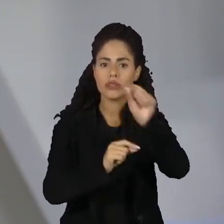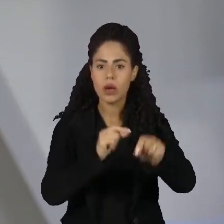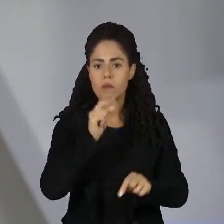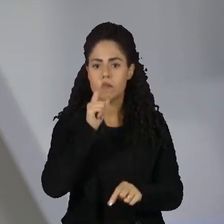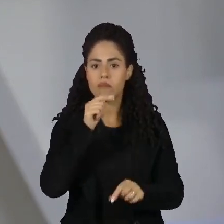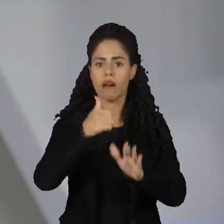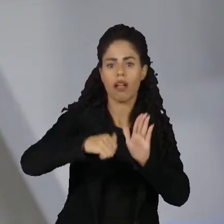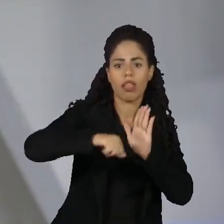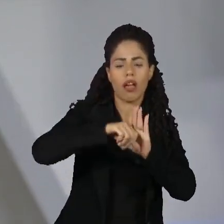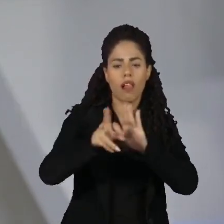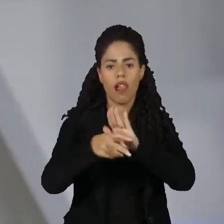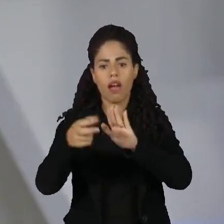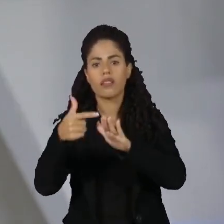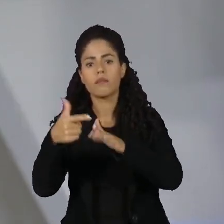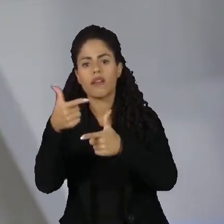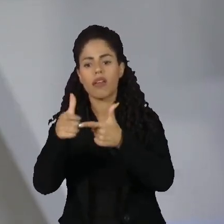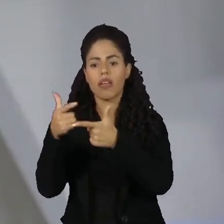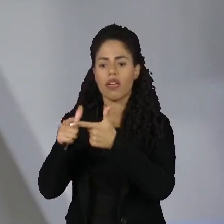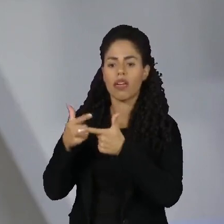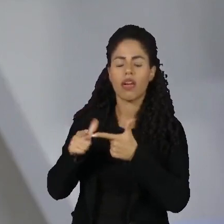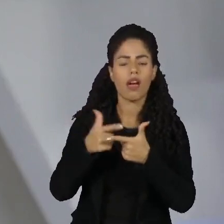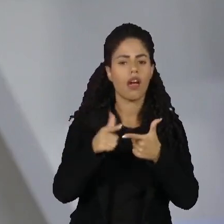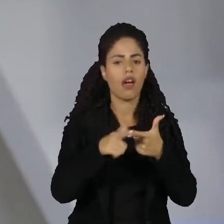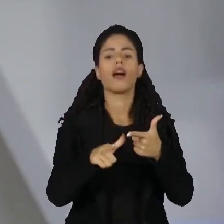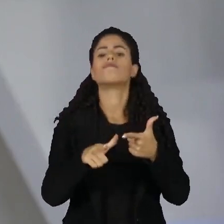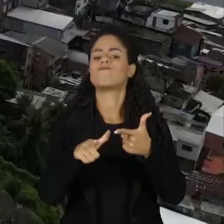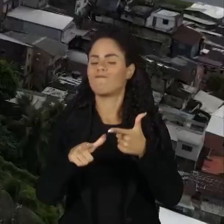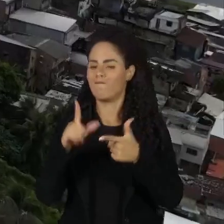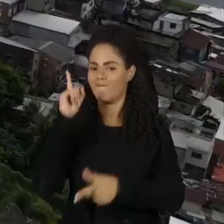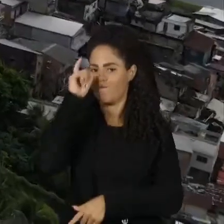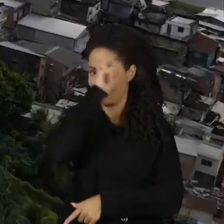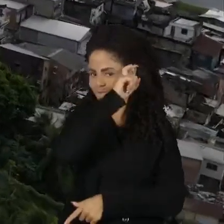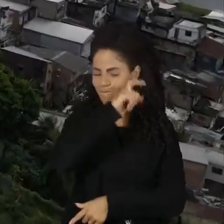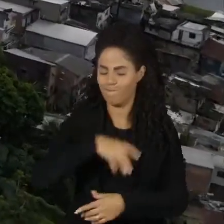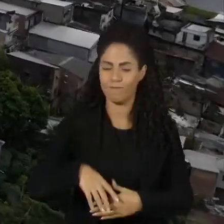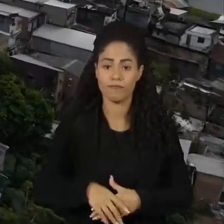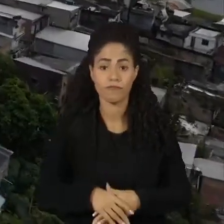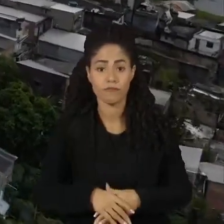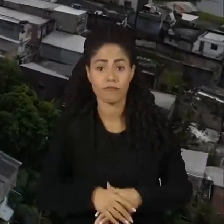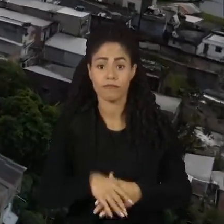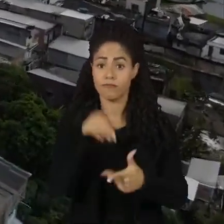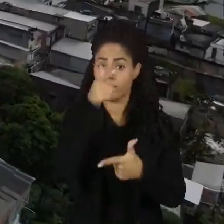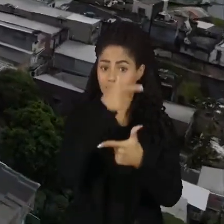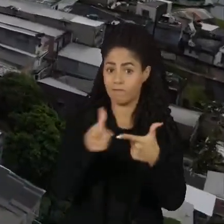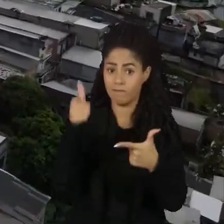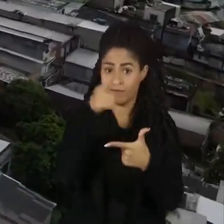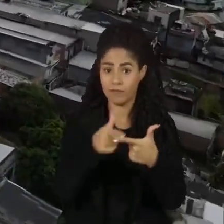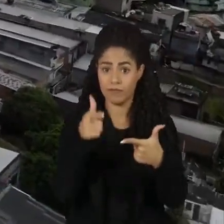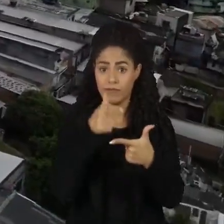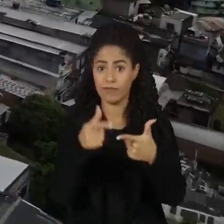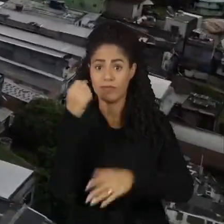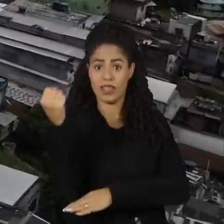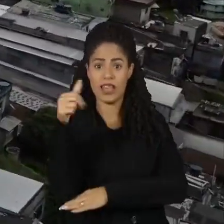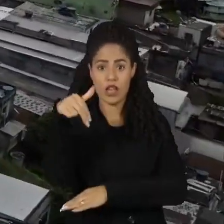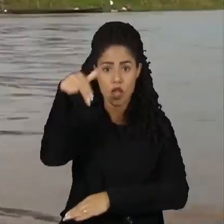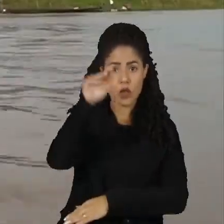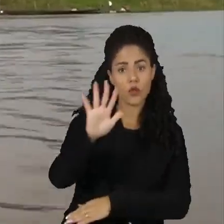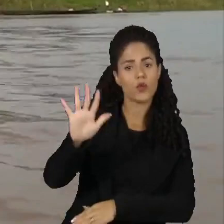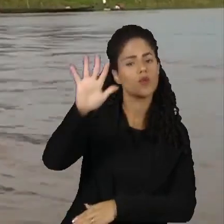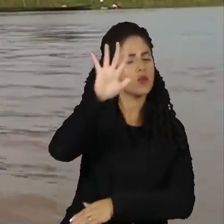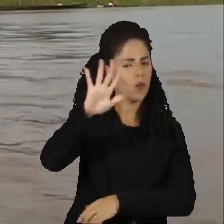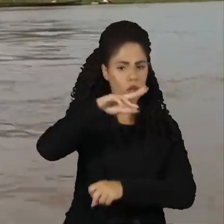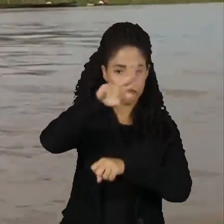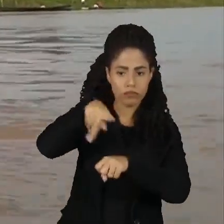fraudes e erros na medição são os vilões. A situação é mais grave no norte do país.